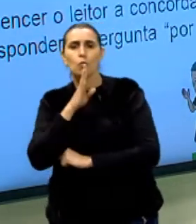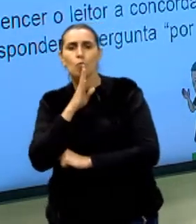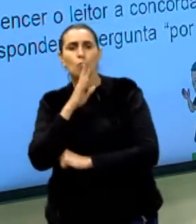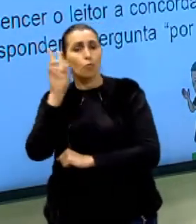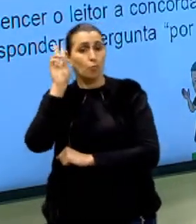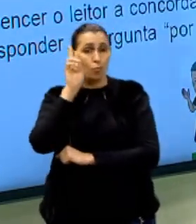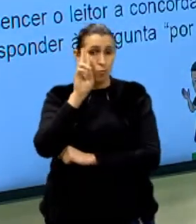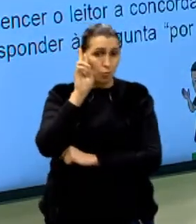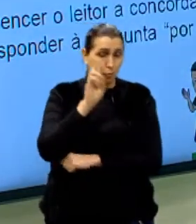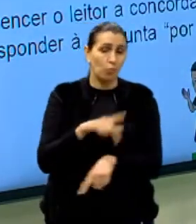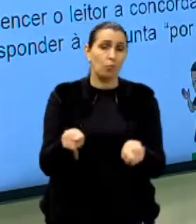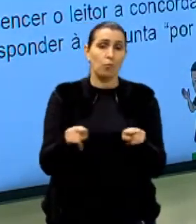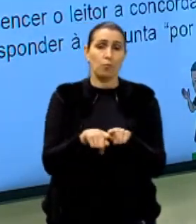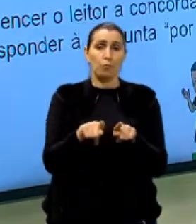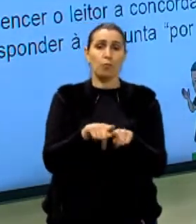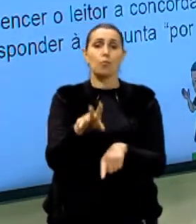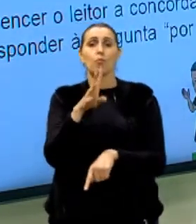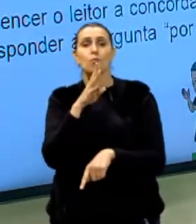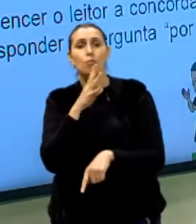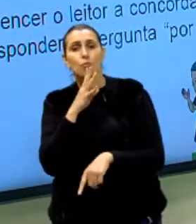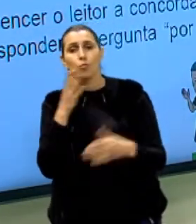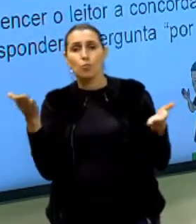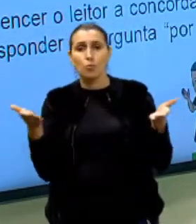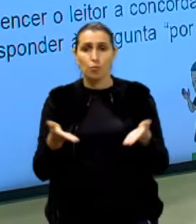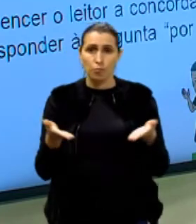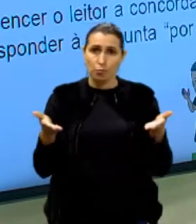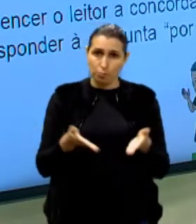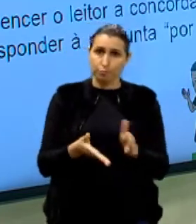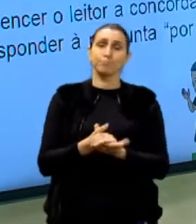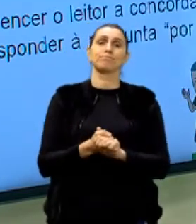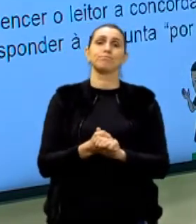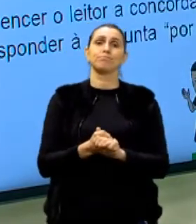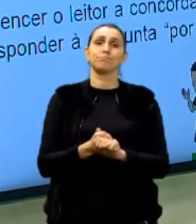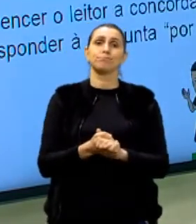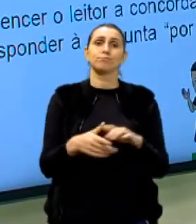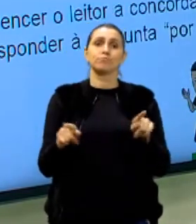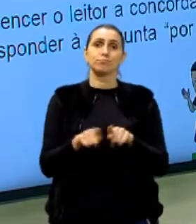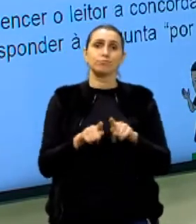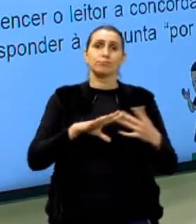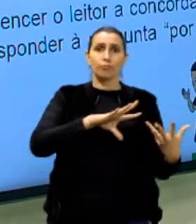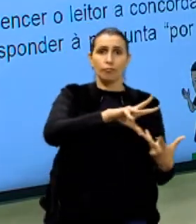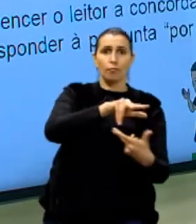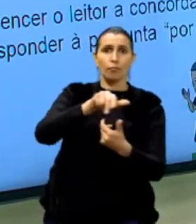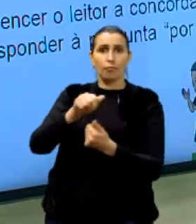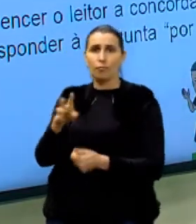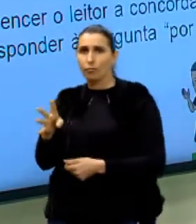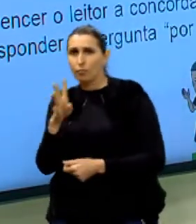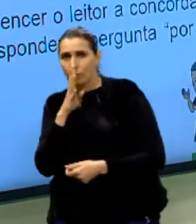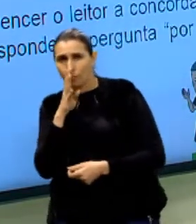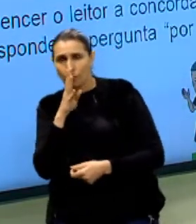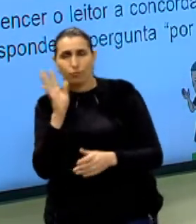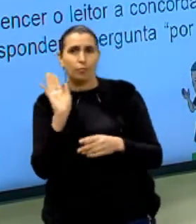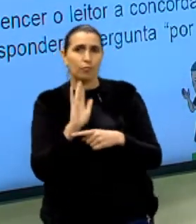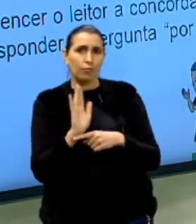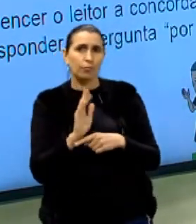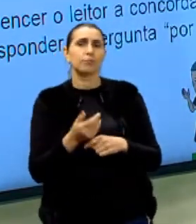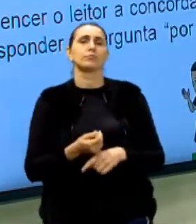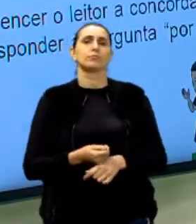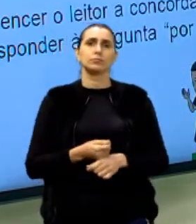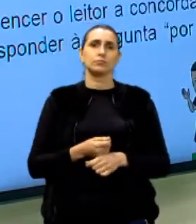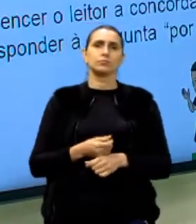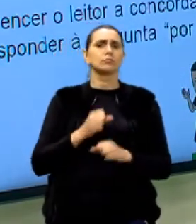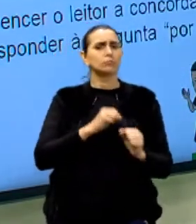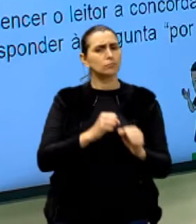história e acabam conhecendo a atualidade e, inclusive, do mundo assistindo a filmes, né?